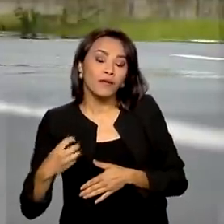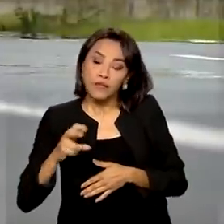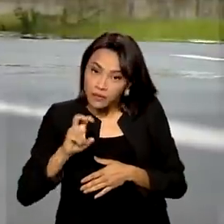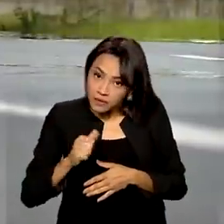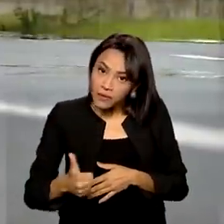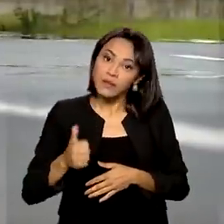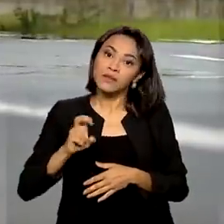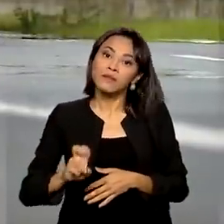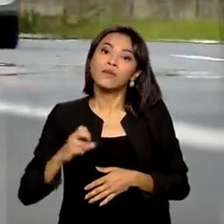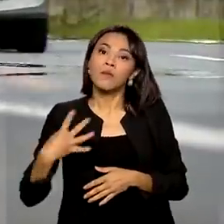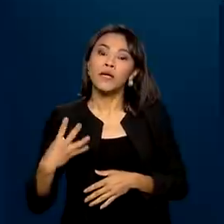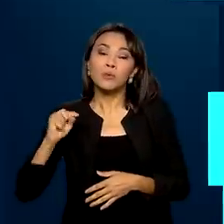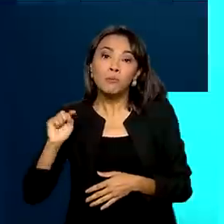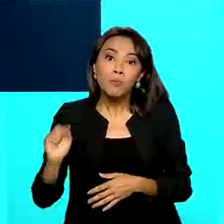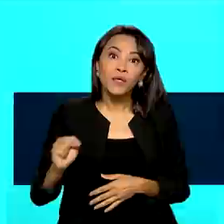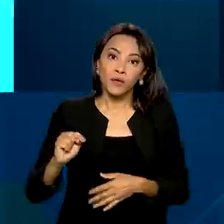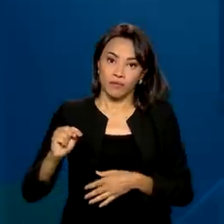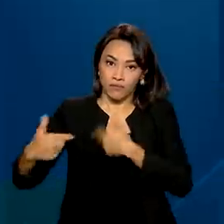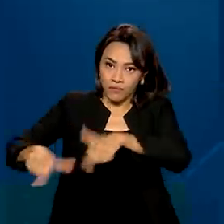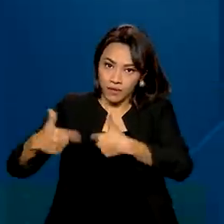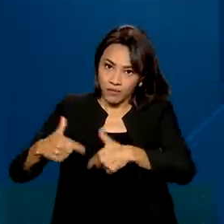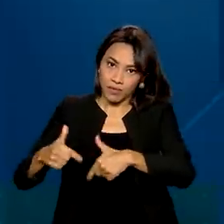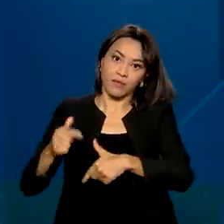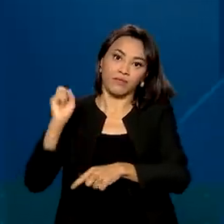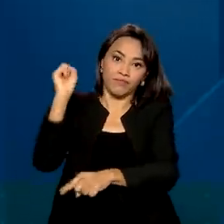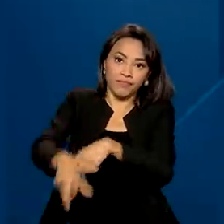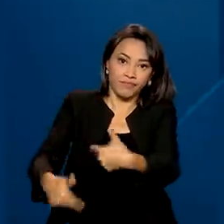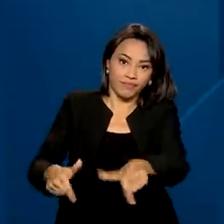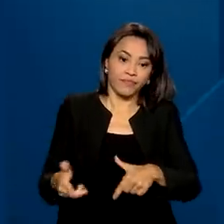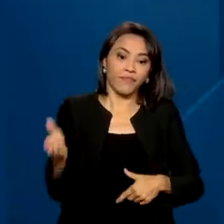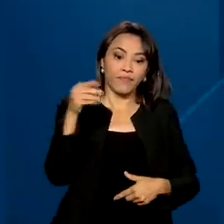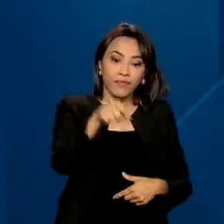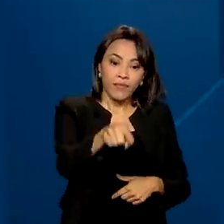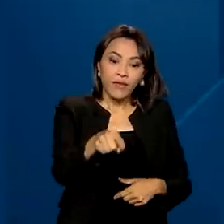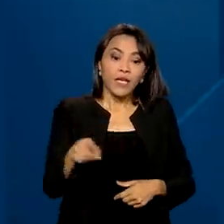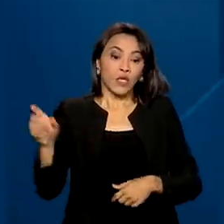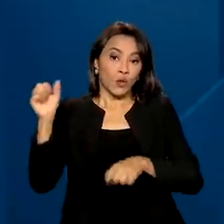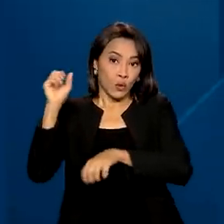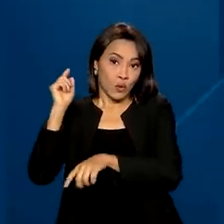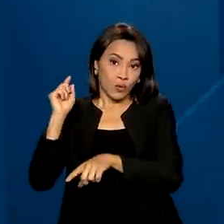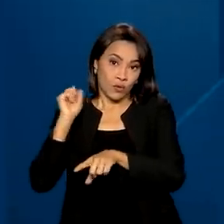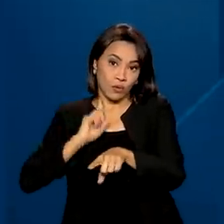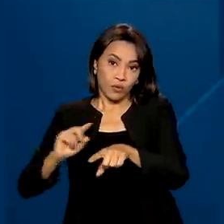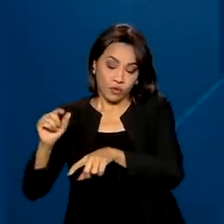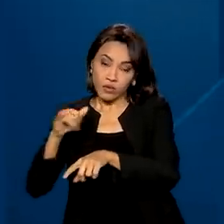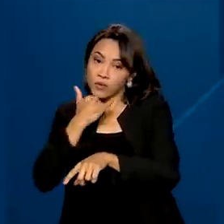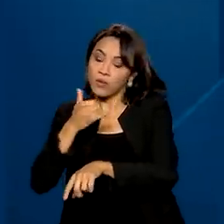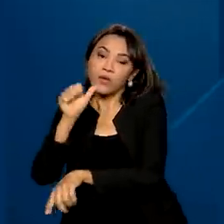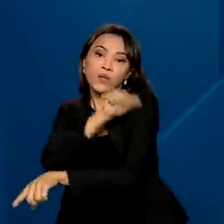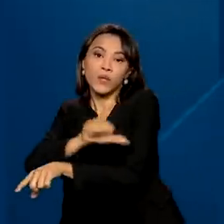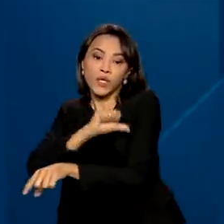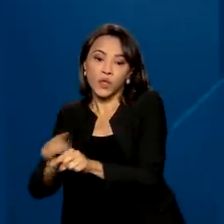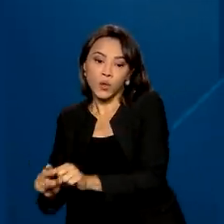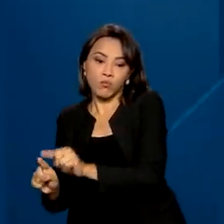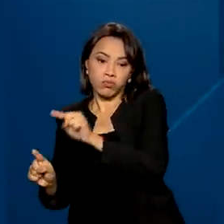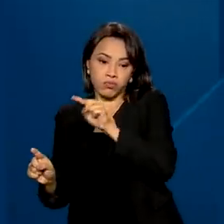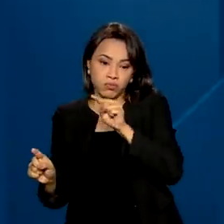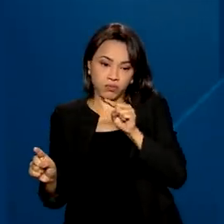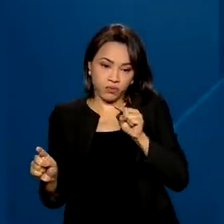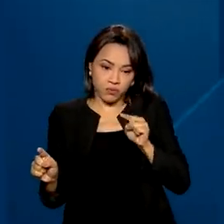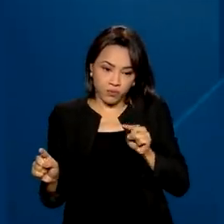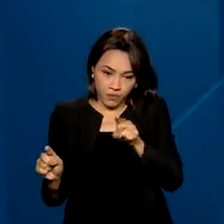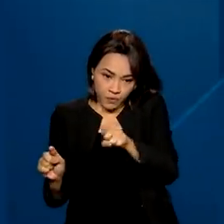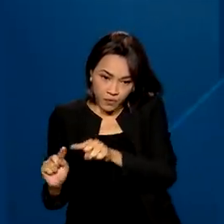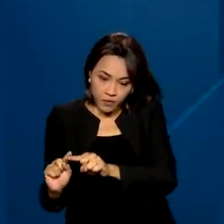diretos e indiretos. Saindo da capital fluminense, este é o único acesso terrestre possível para a Baía de Guanabara,